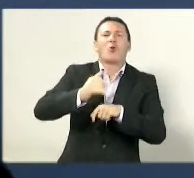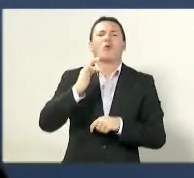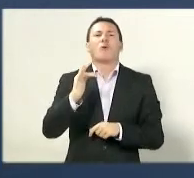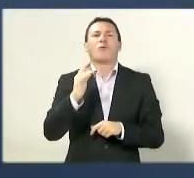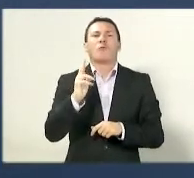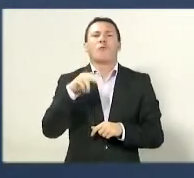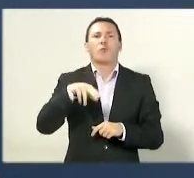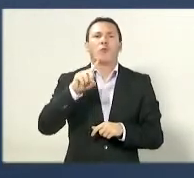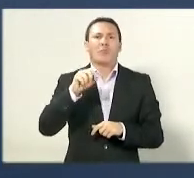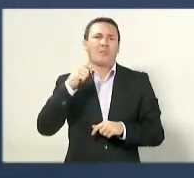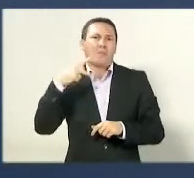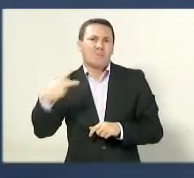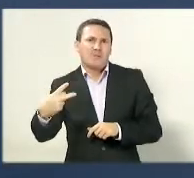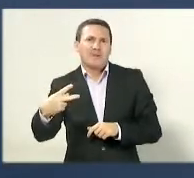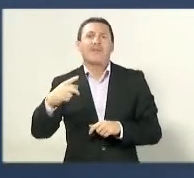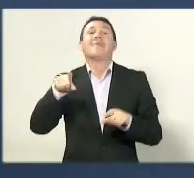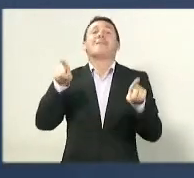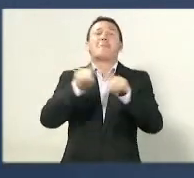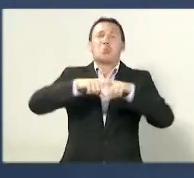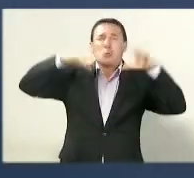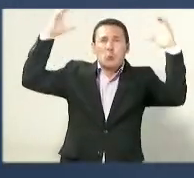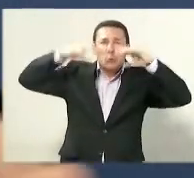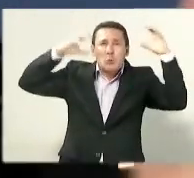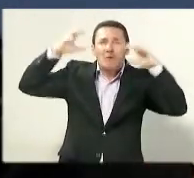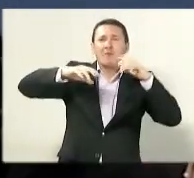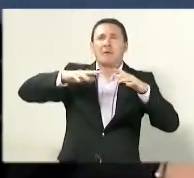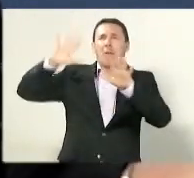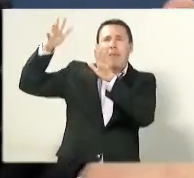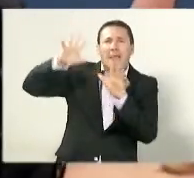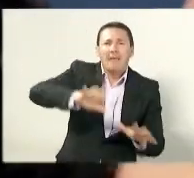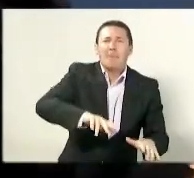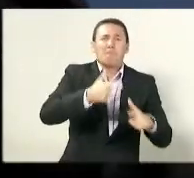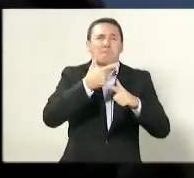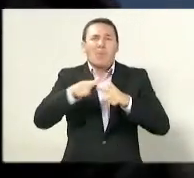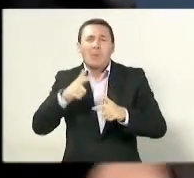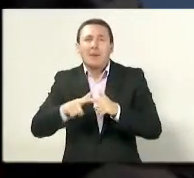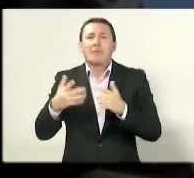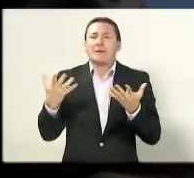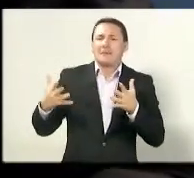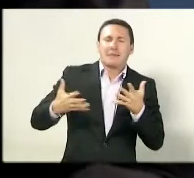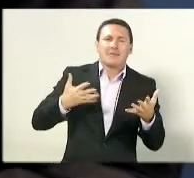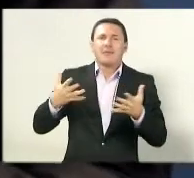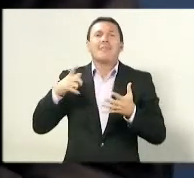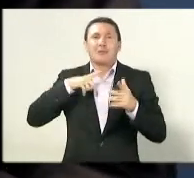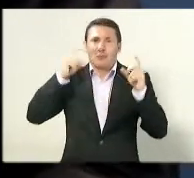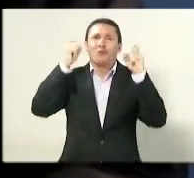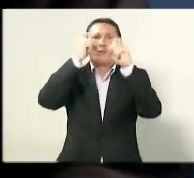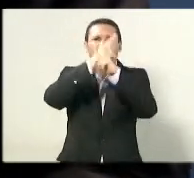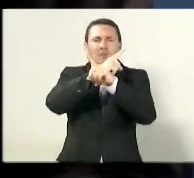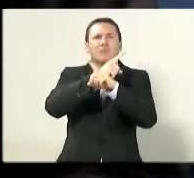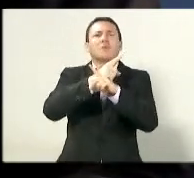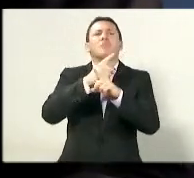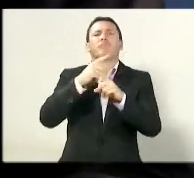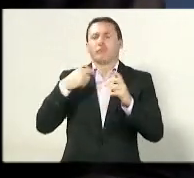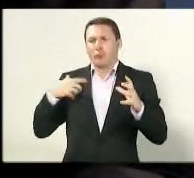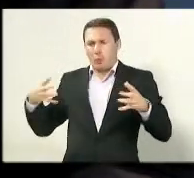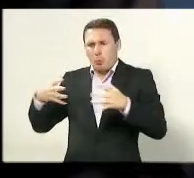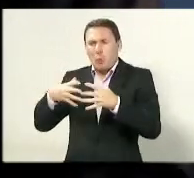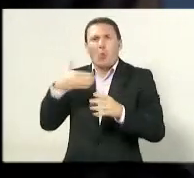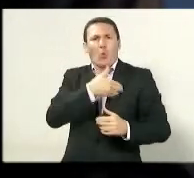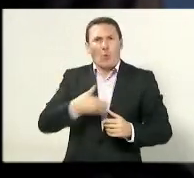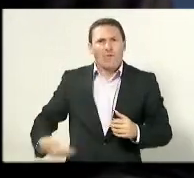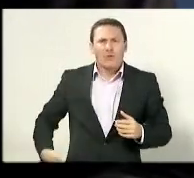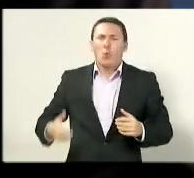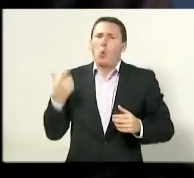de muita dificuldade é que eu consegui produzir esses resultados. Com transparência, com diálogo, com